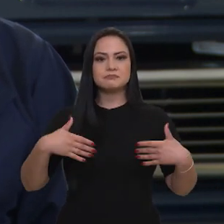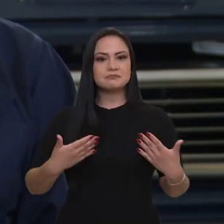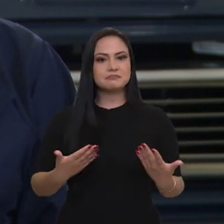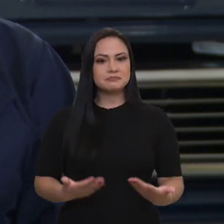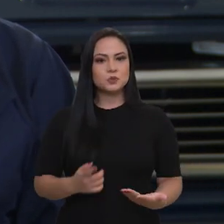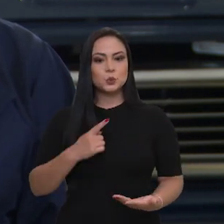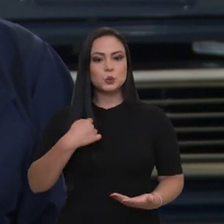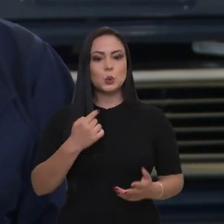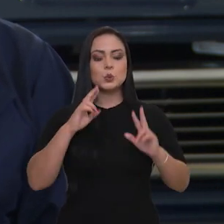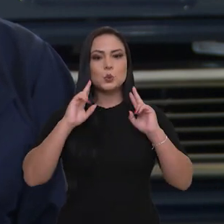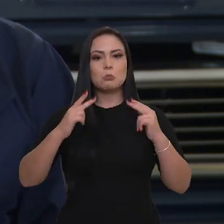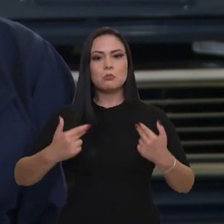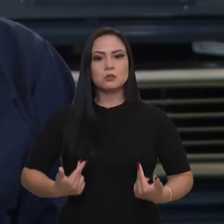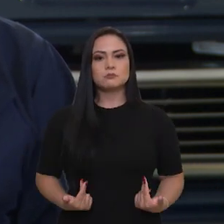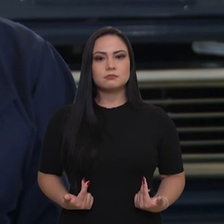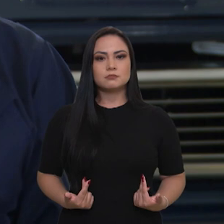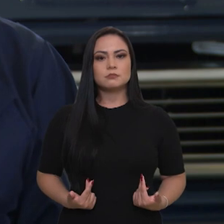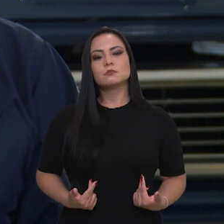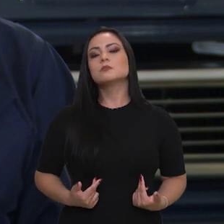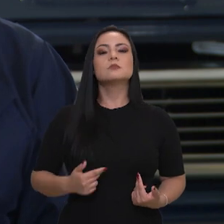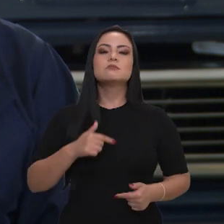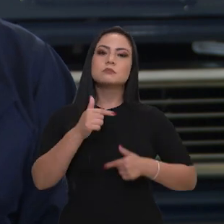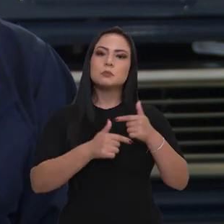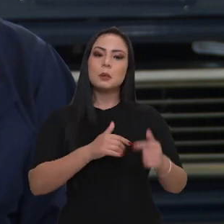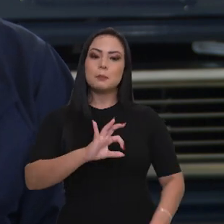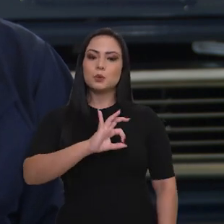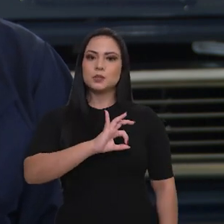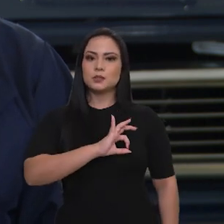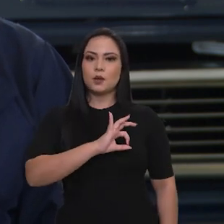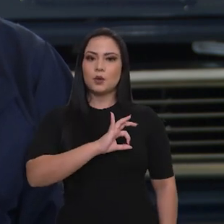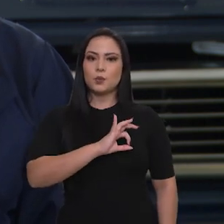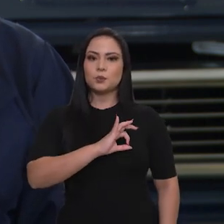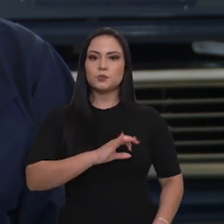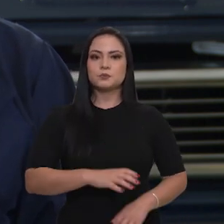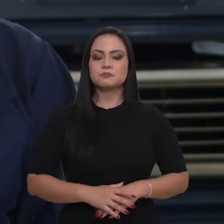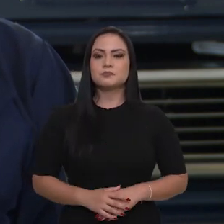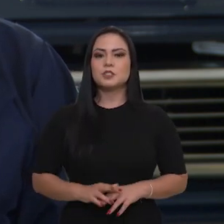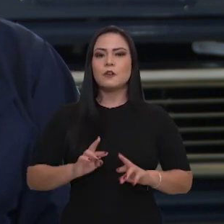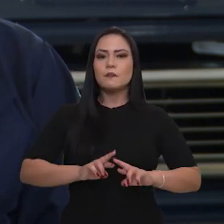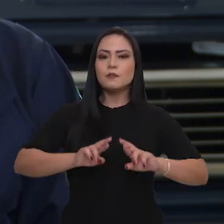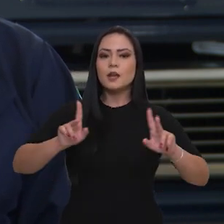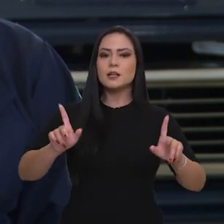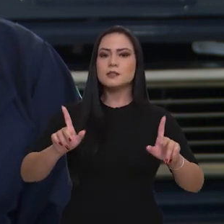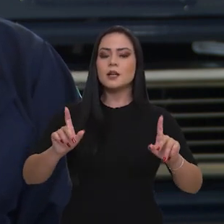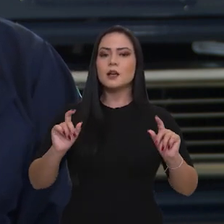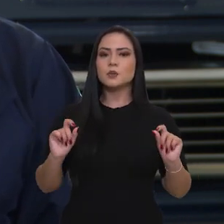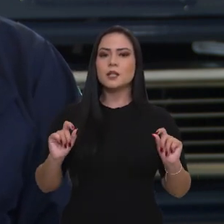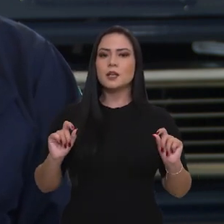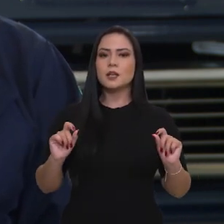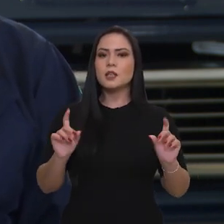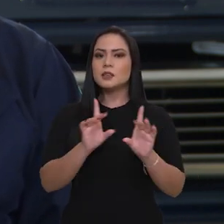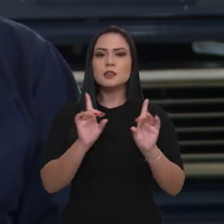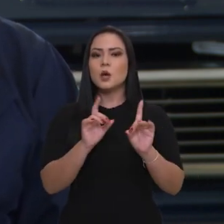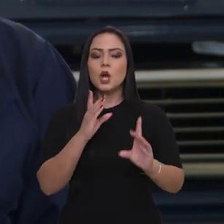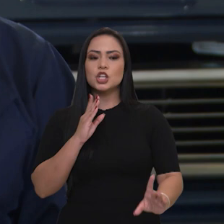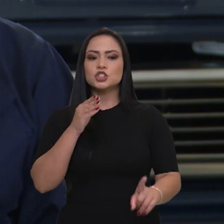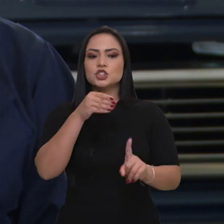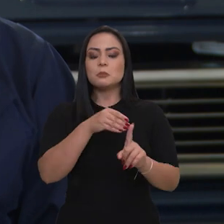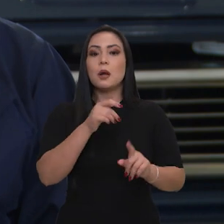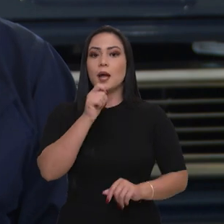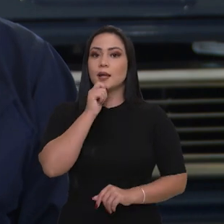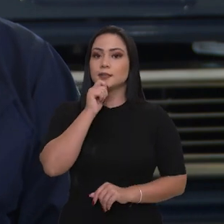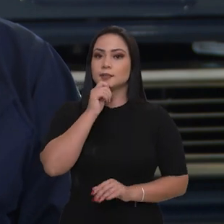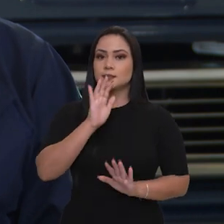apesar da função policial nos diferenciar um pouco, não atingimos isso ainda. Então, a gente